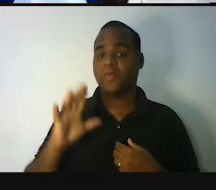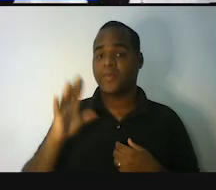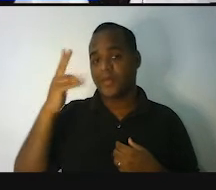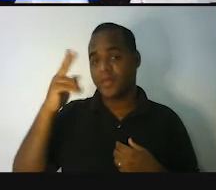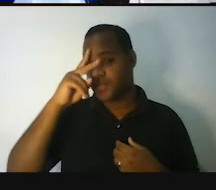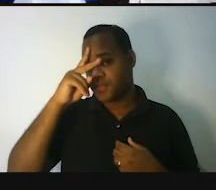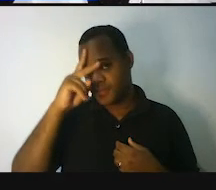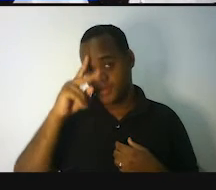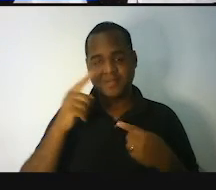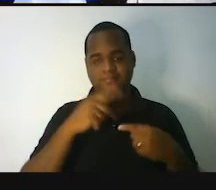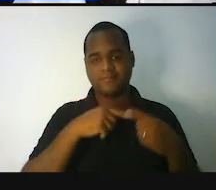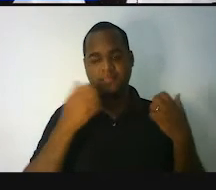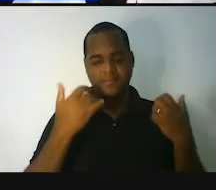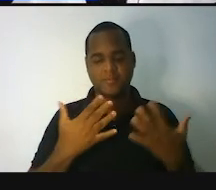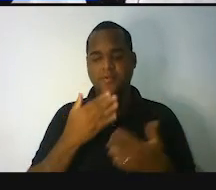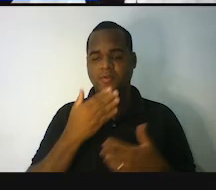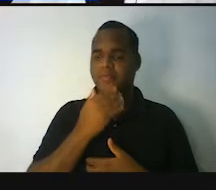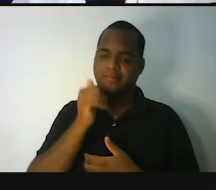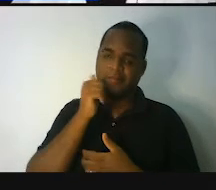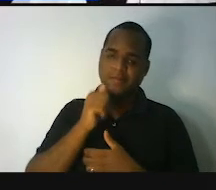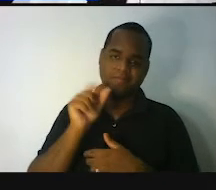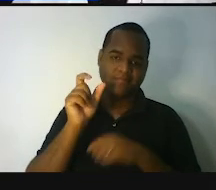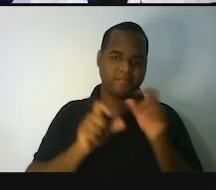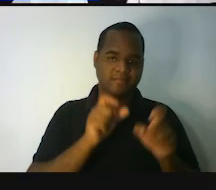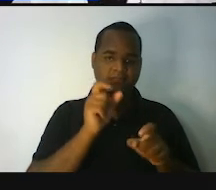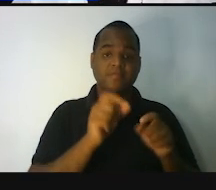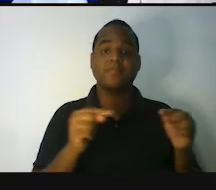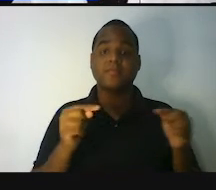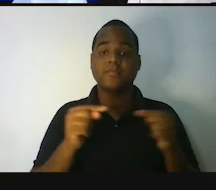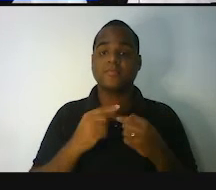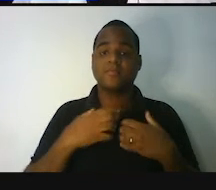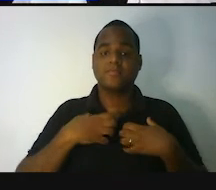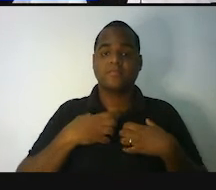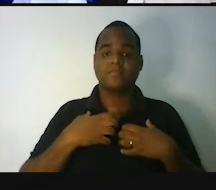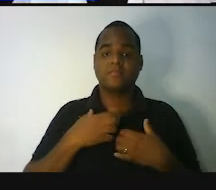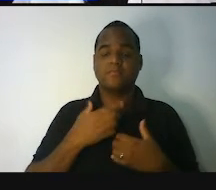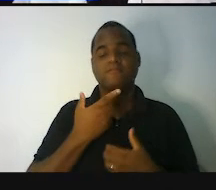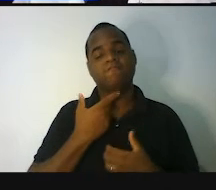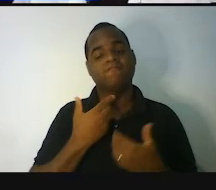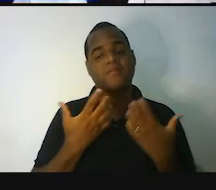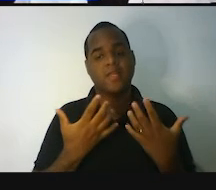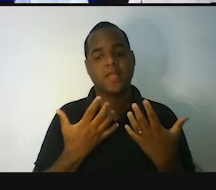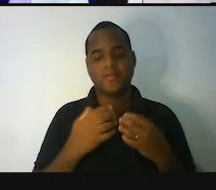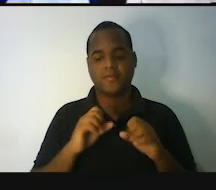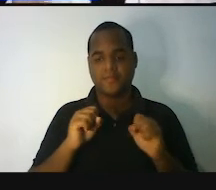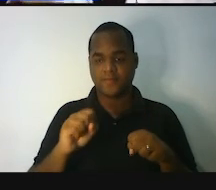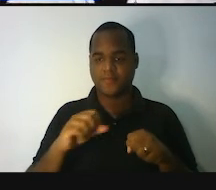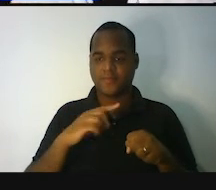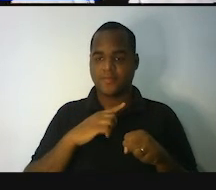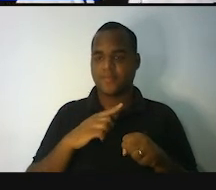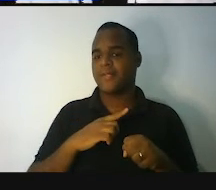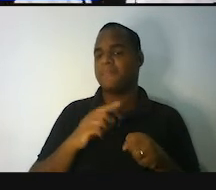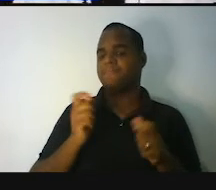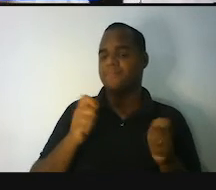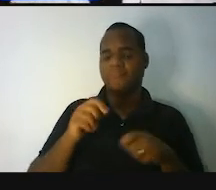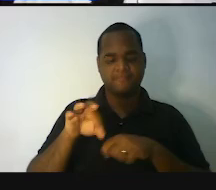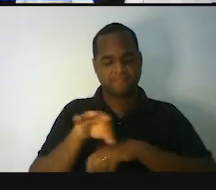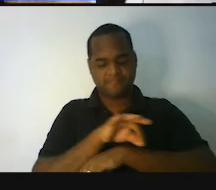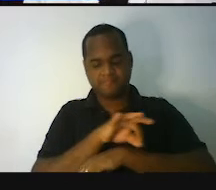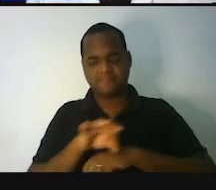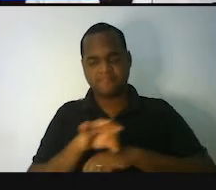história de nós, seres humanos. Sentimos a necessidade de medir as coisas. E dizer